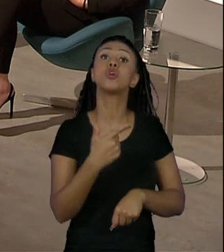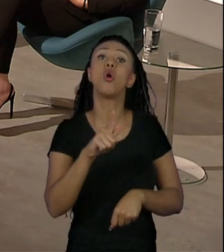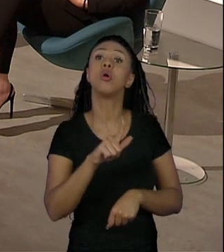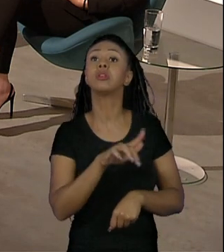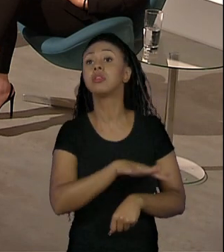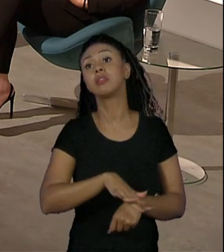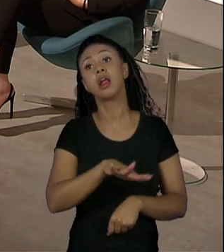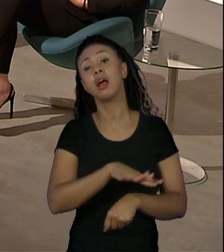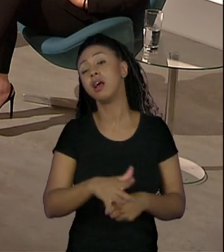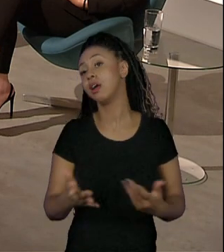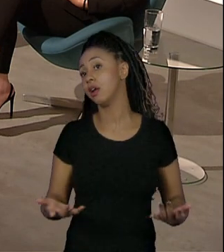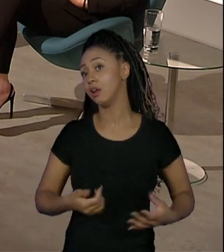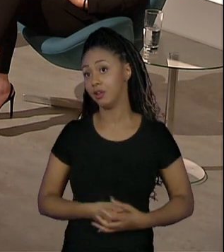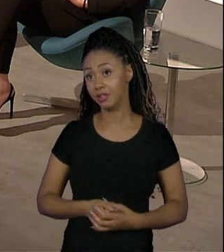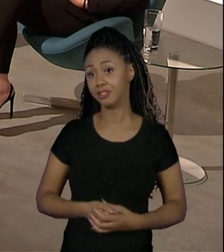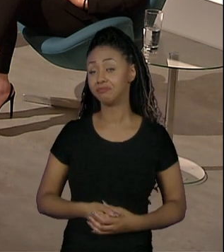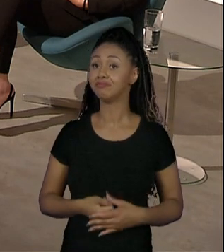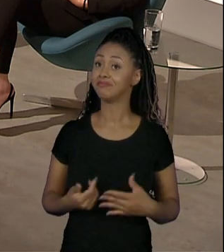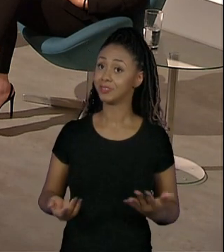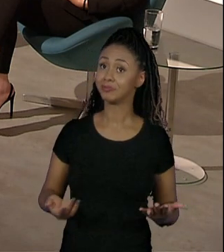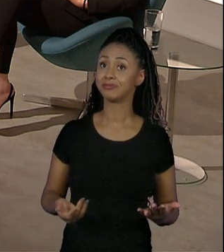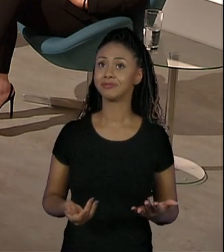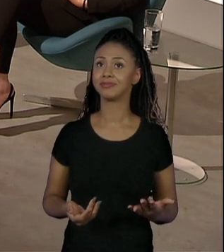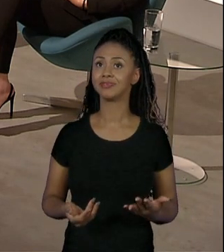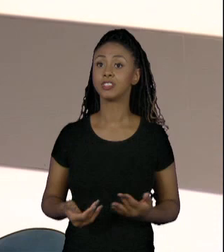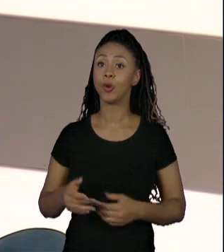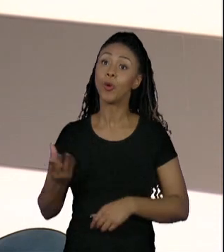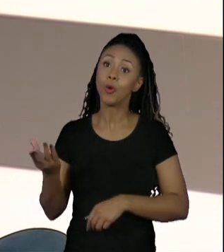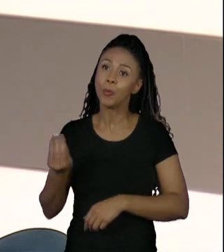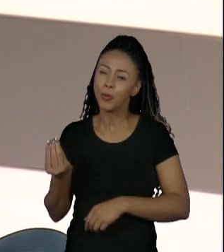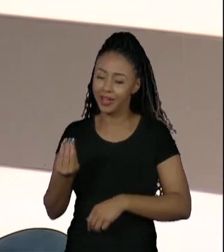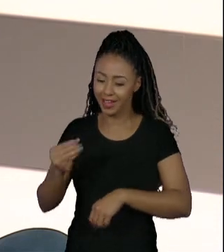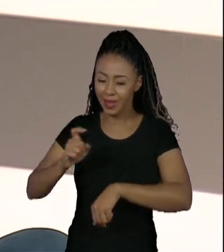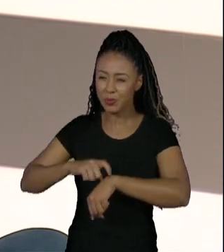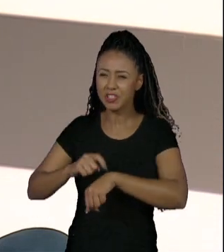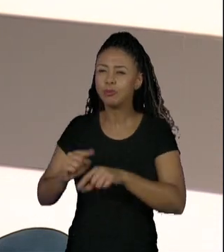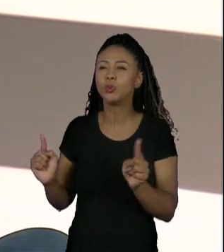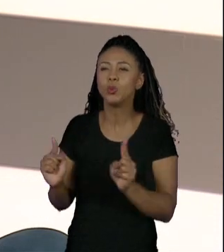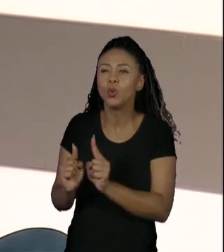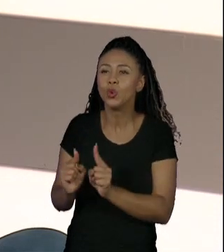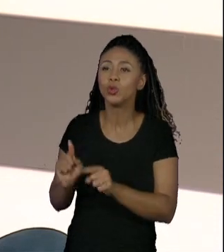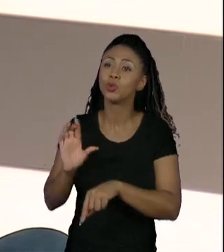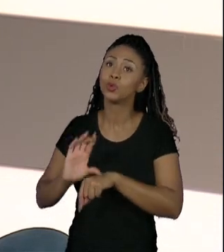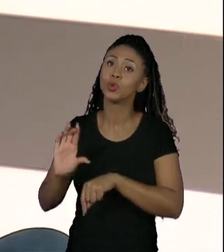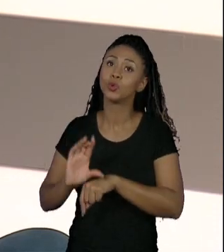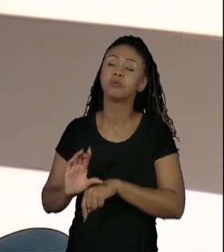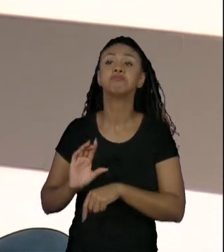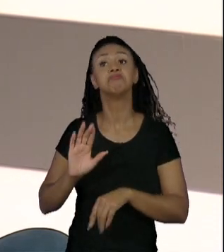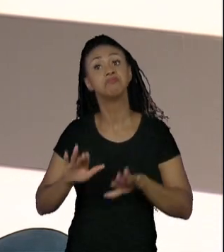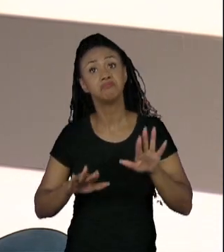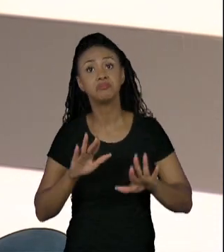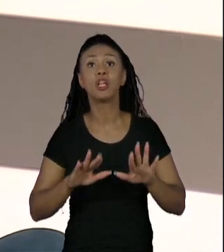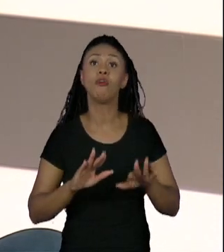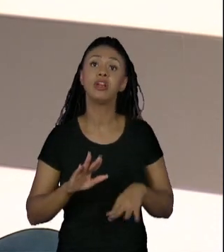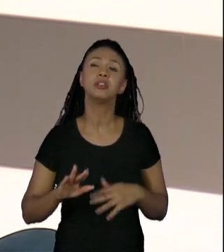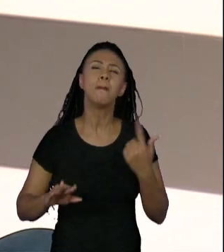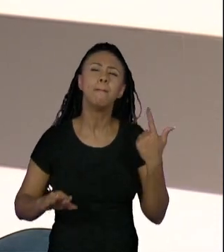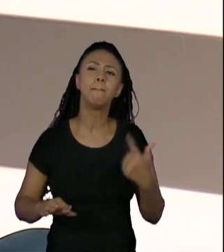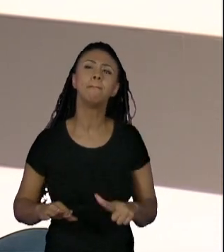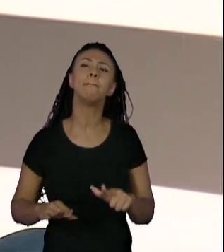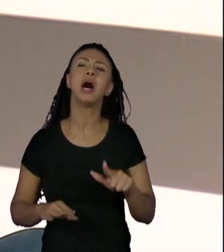área. Então, por esse menor tempo de formação, ele talvez despenda depois algum período,